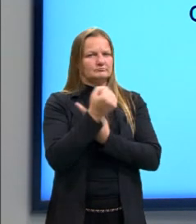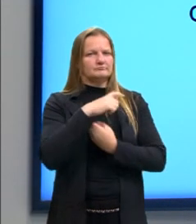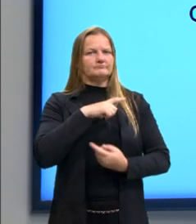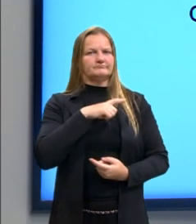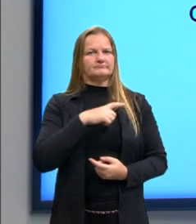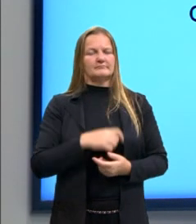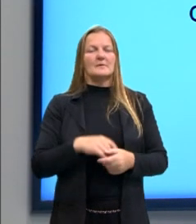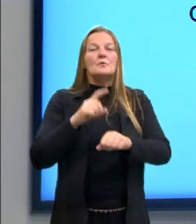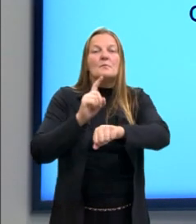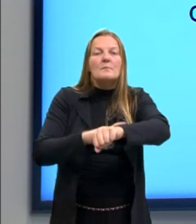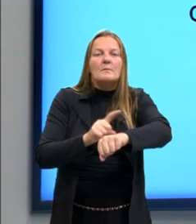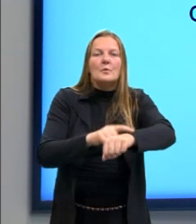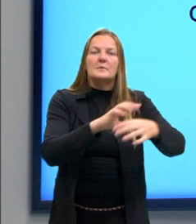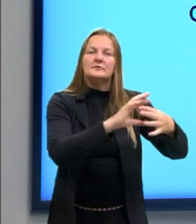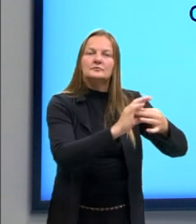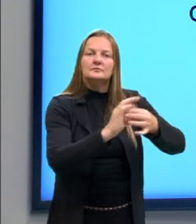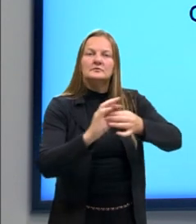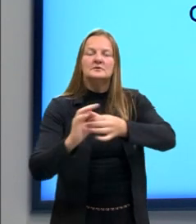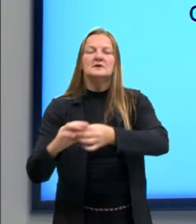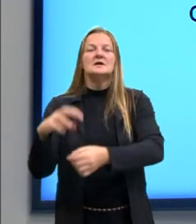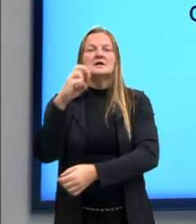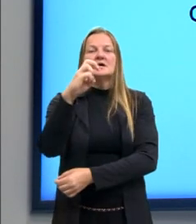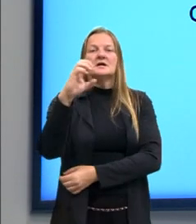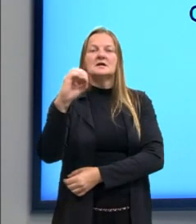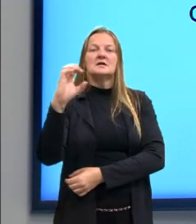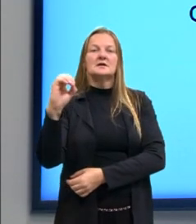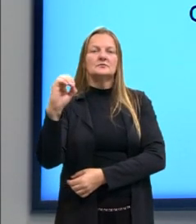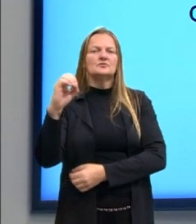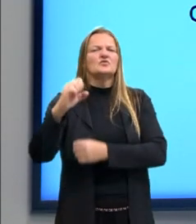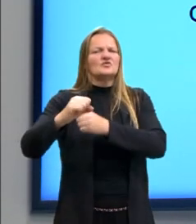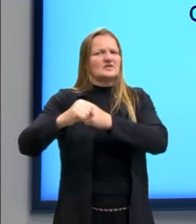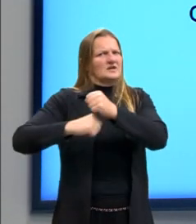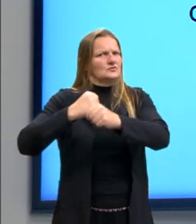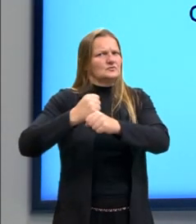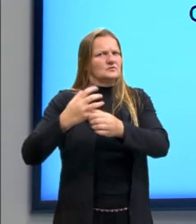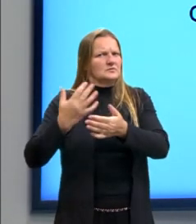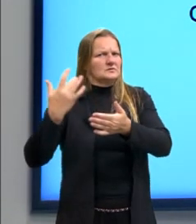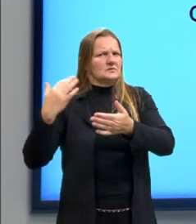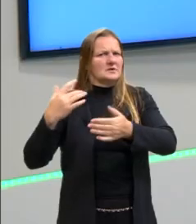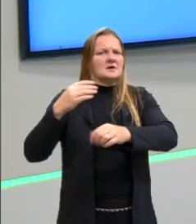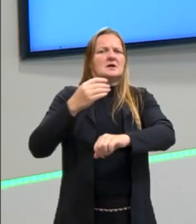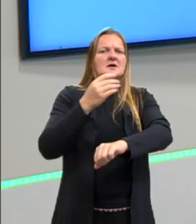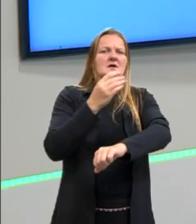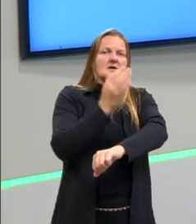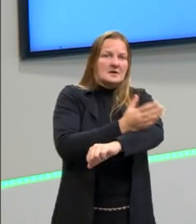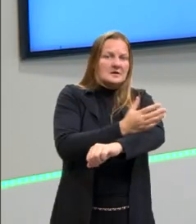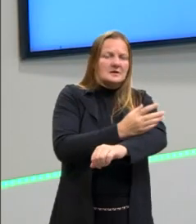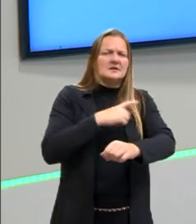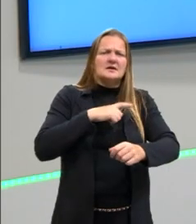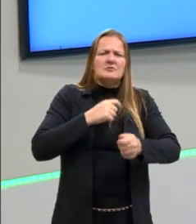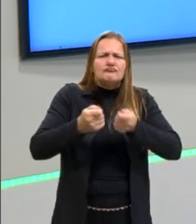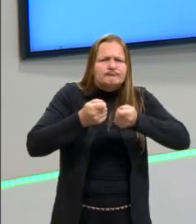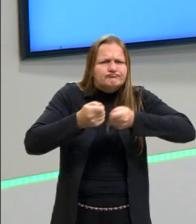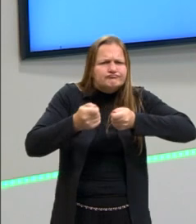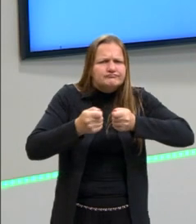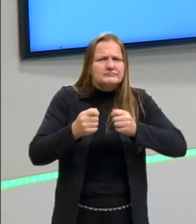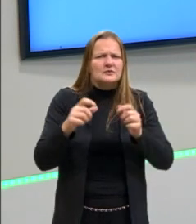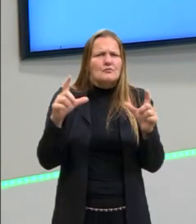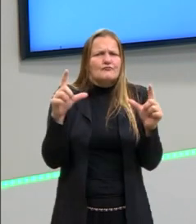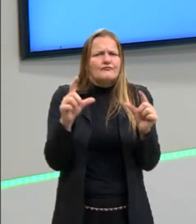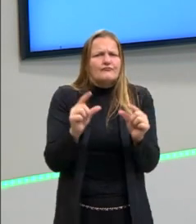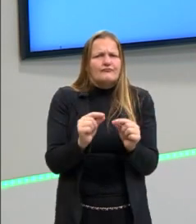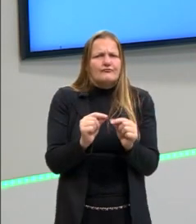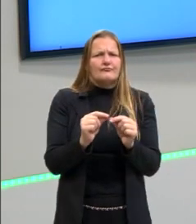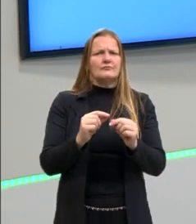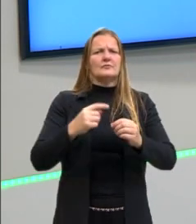E é um momento, os primeiros 500 anos da Idade Média, tem muita retração econômica e urbana. O que é retração?